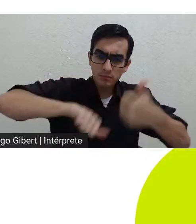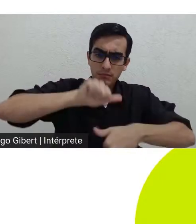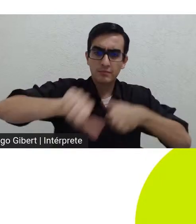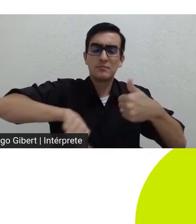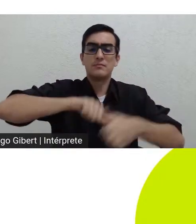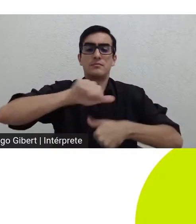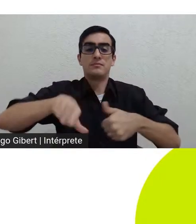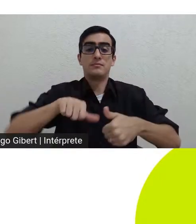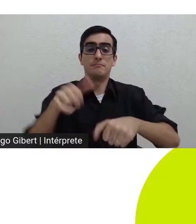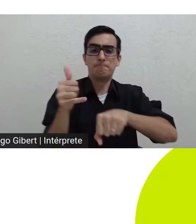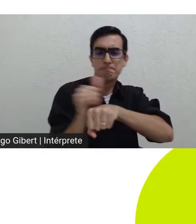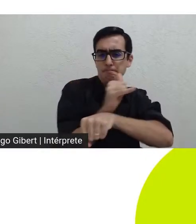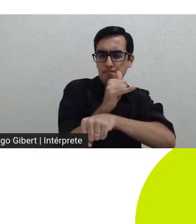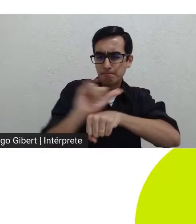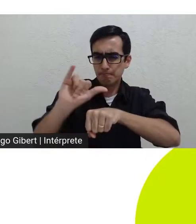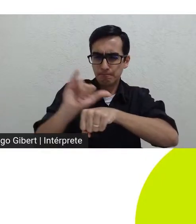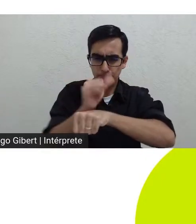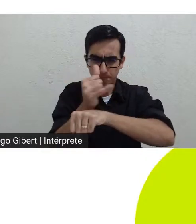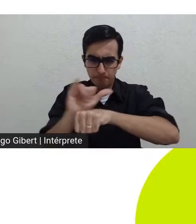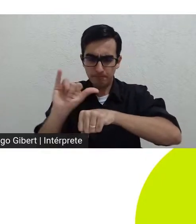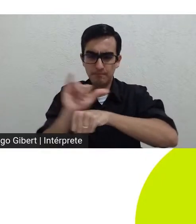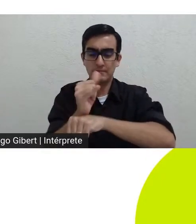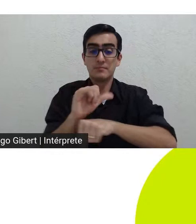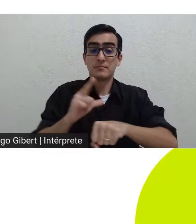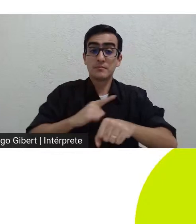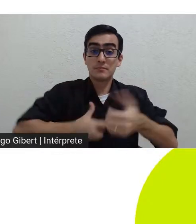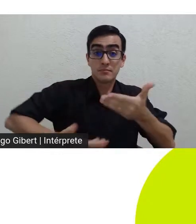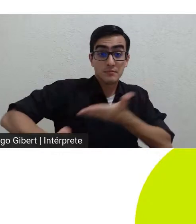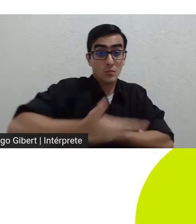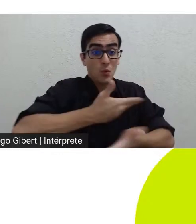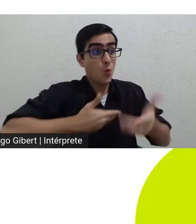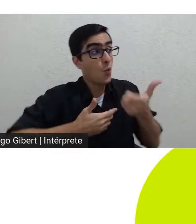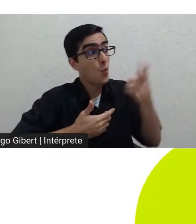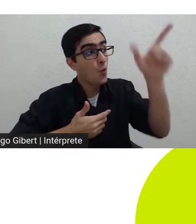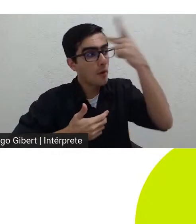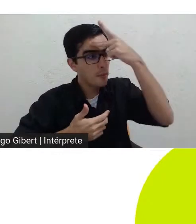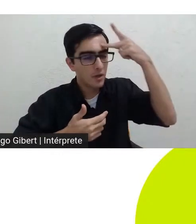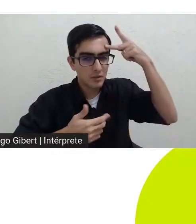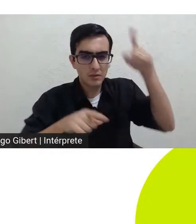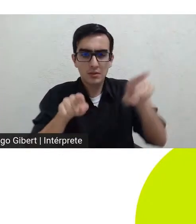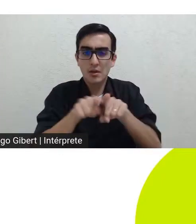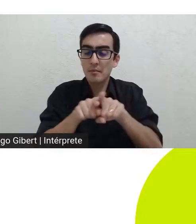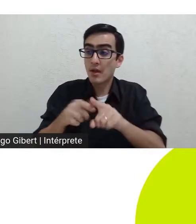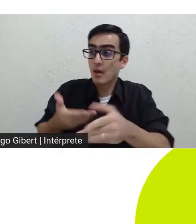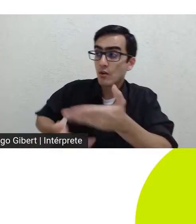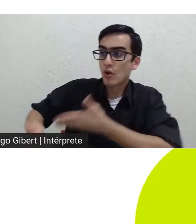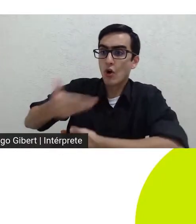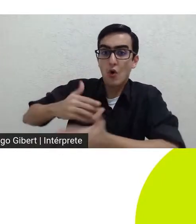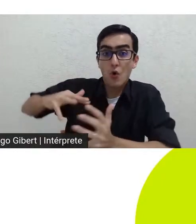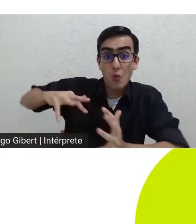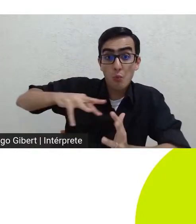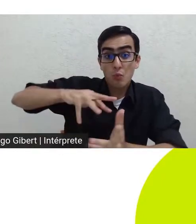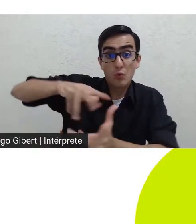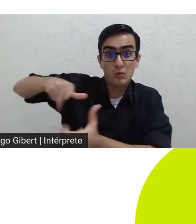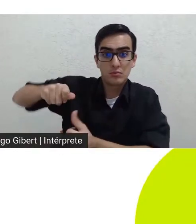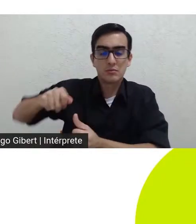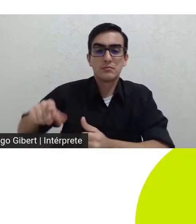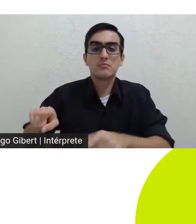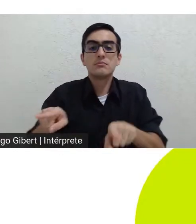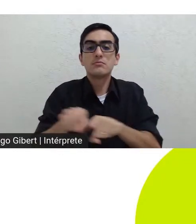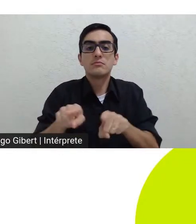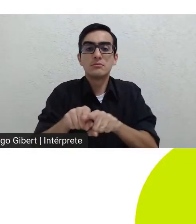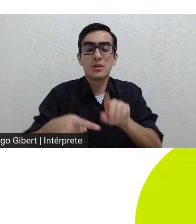lapidação através da relação com o outro e com o mundo podem propiciar uma